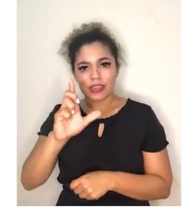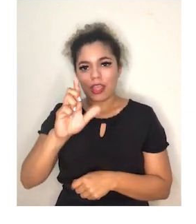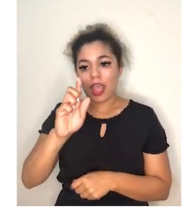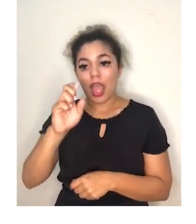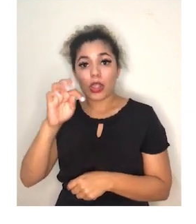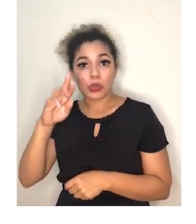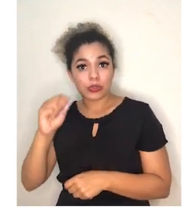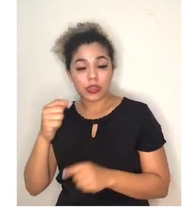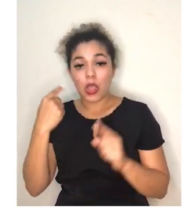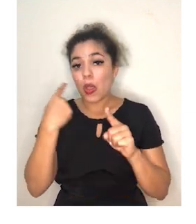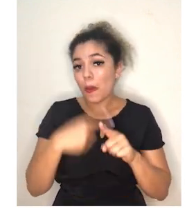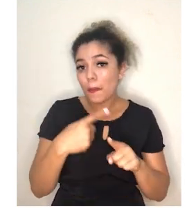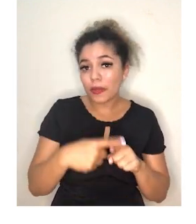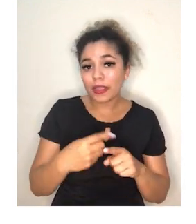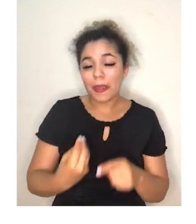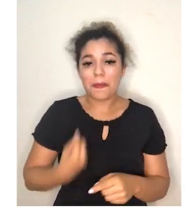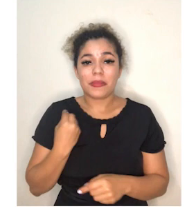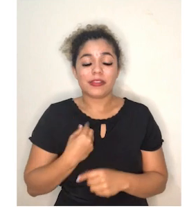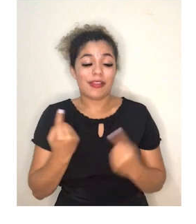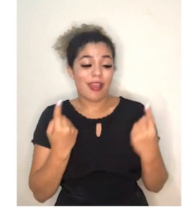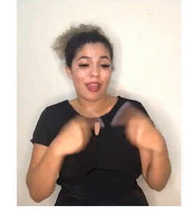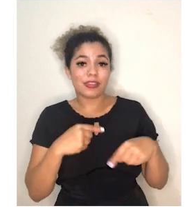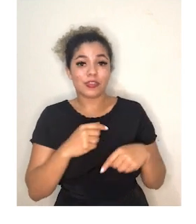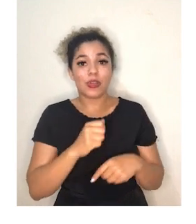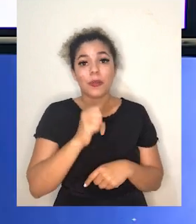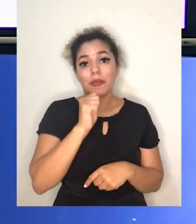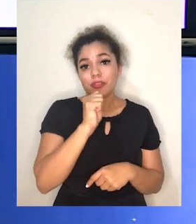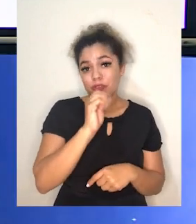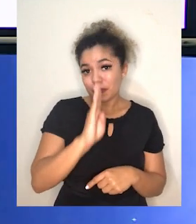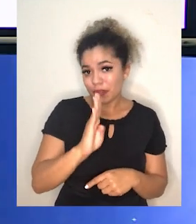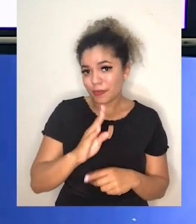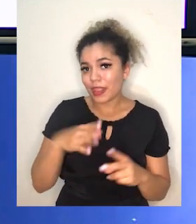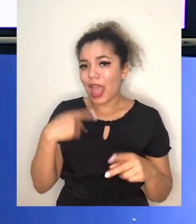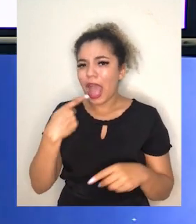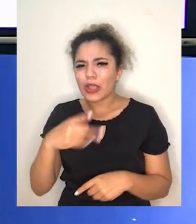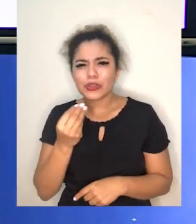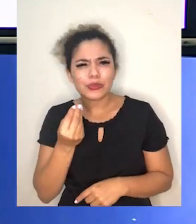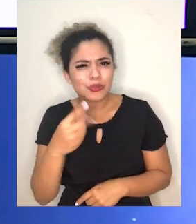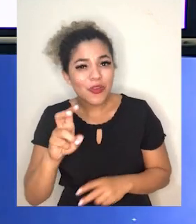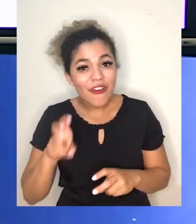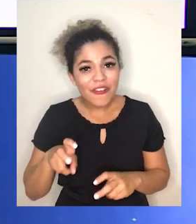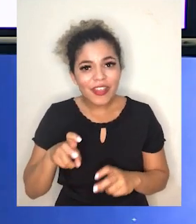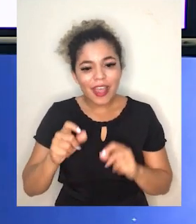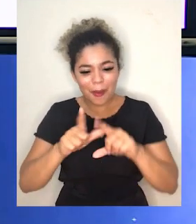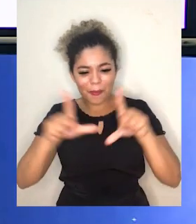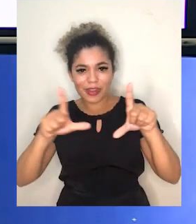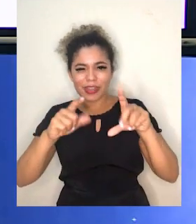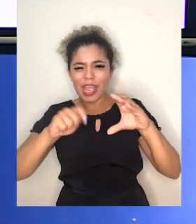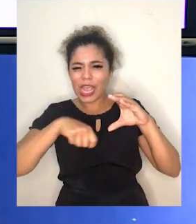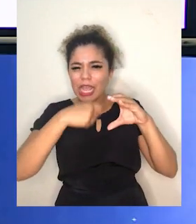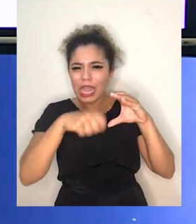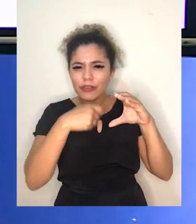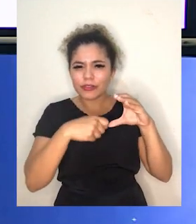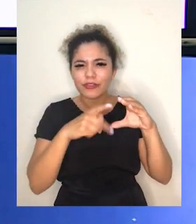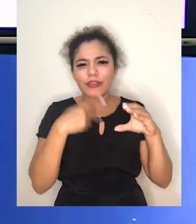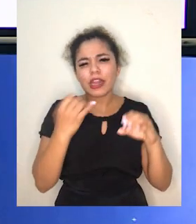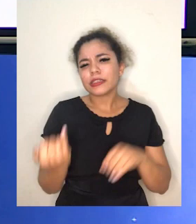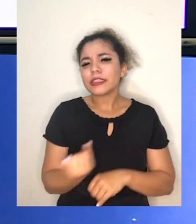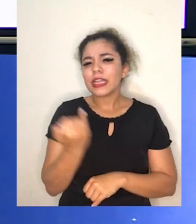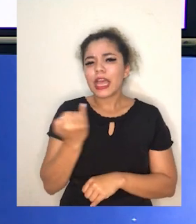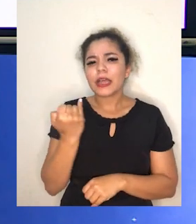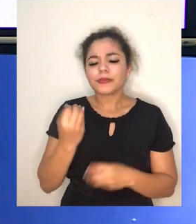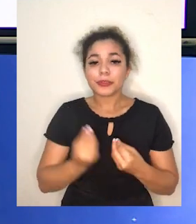é devido à presença dos anticorpos anti-B. Chegou a vez de você aparecer na TV. Grave um vídeo sobre a